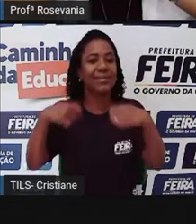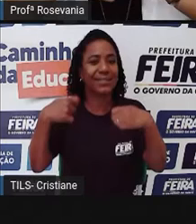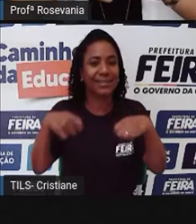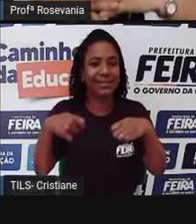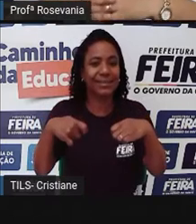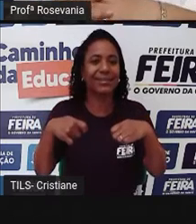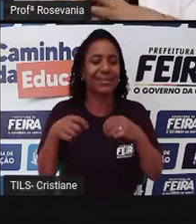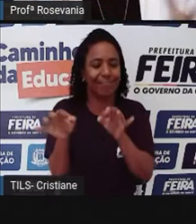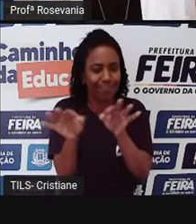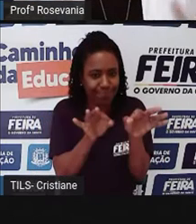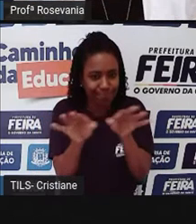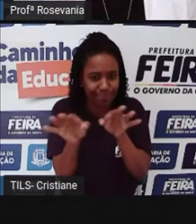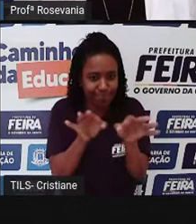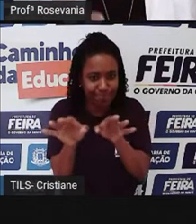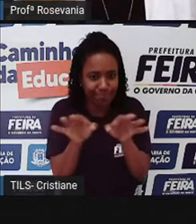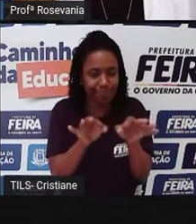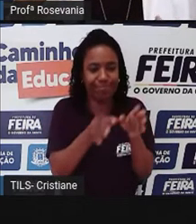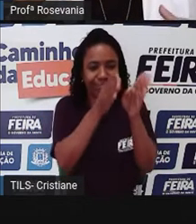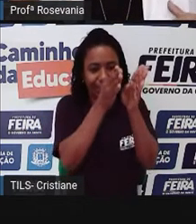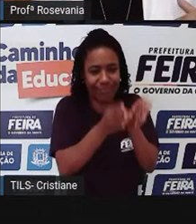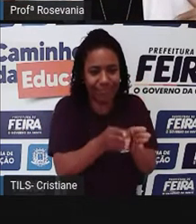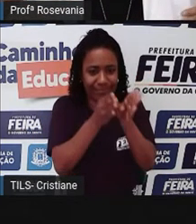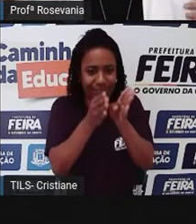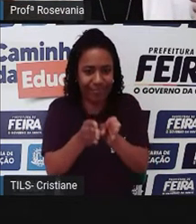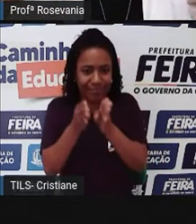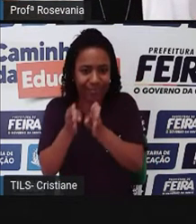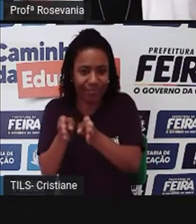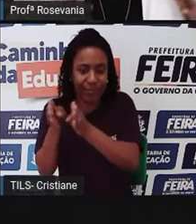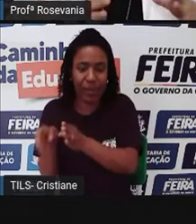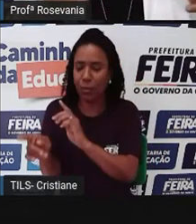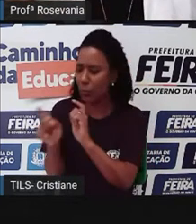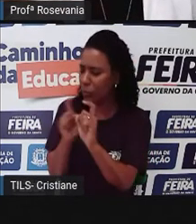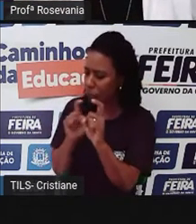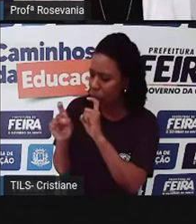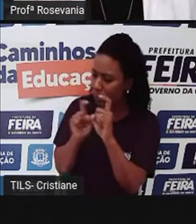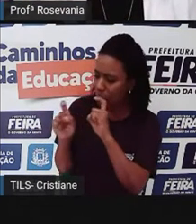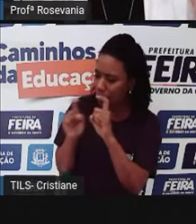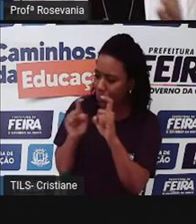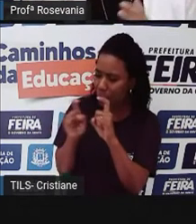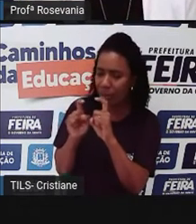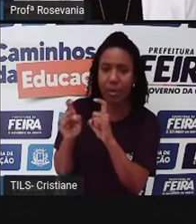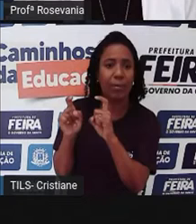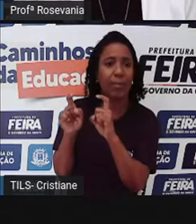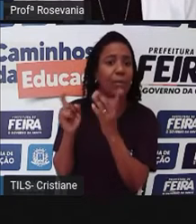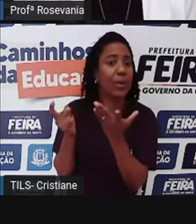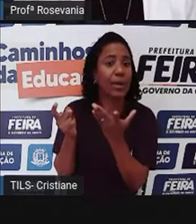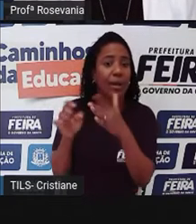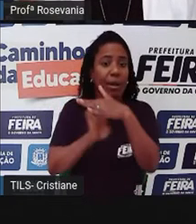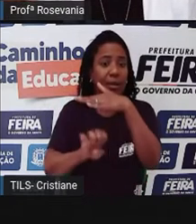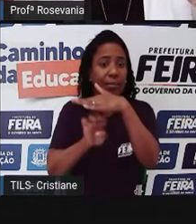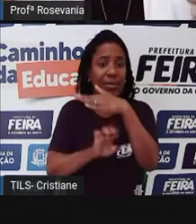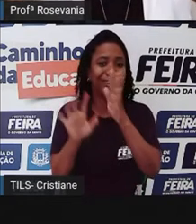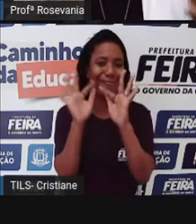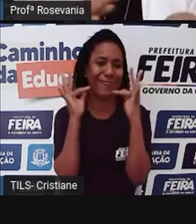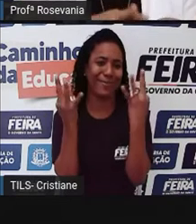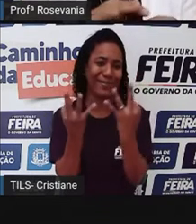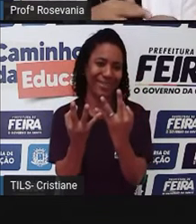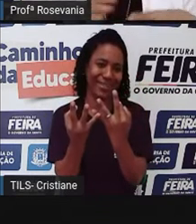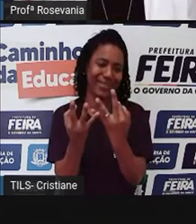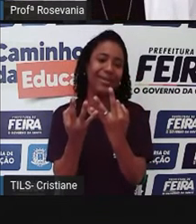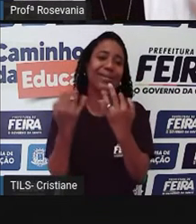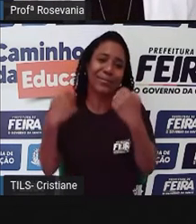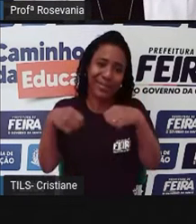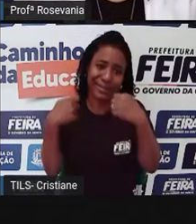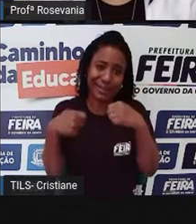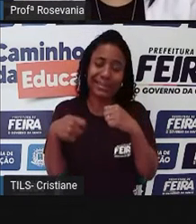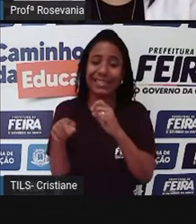ajustar os laços para, digamos assim, porque já que é uma empresa de relacionamento familiar, né, sempre os